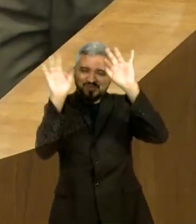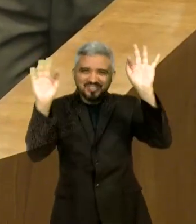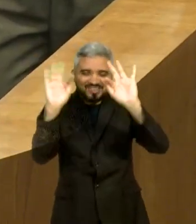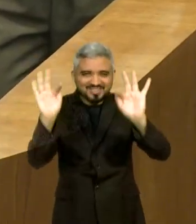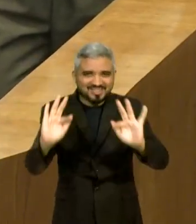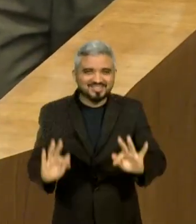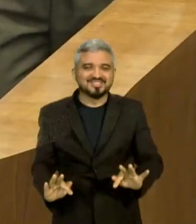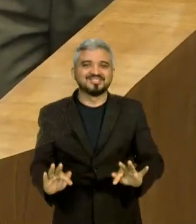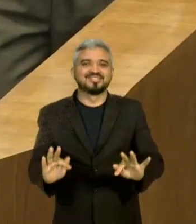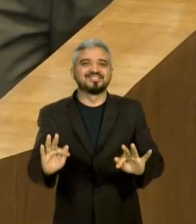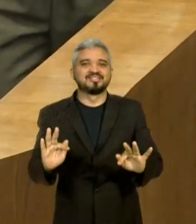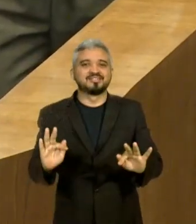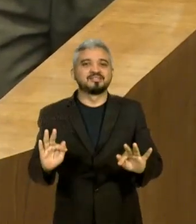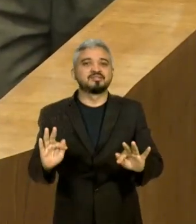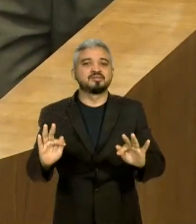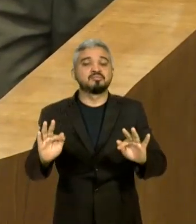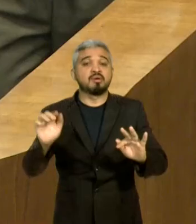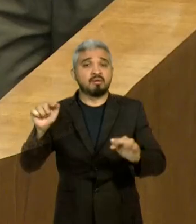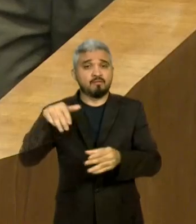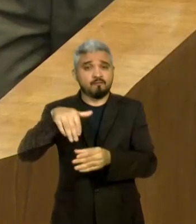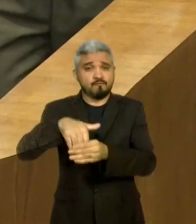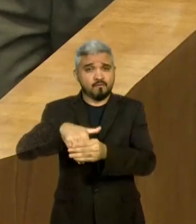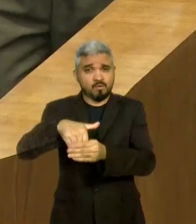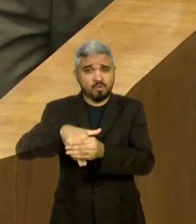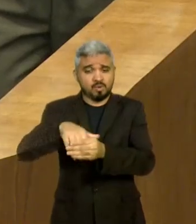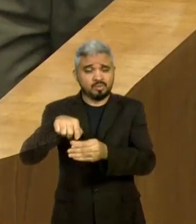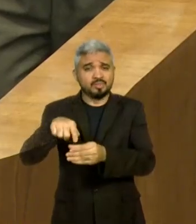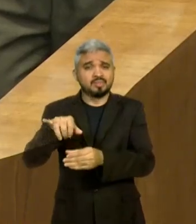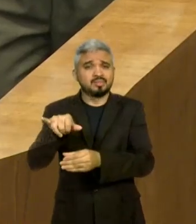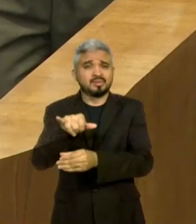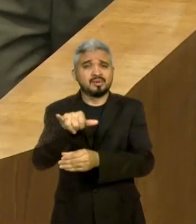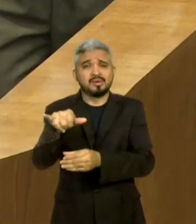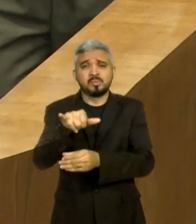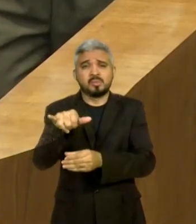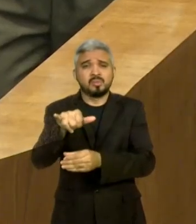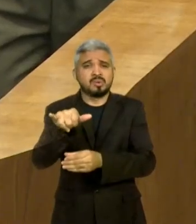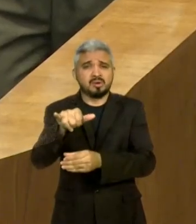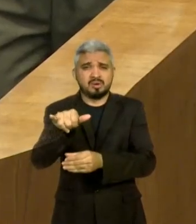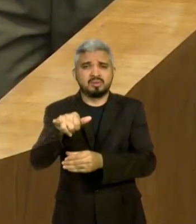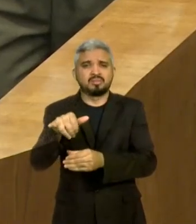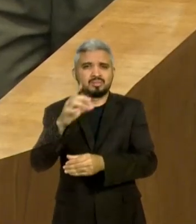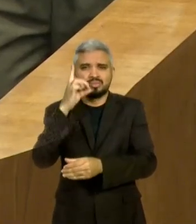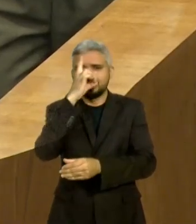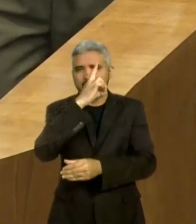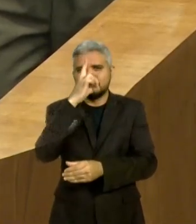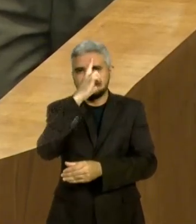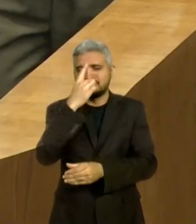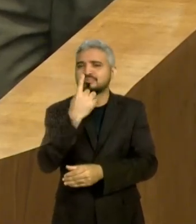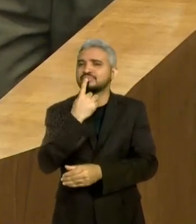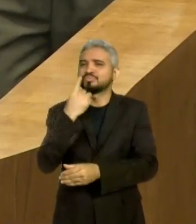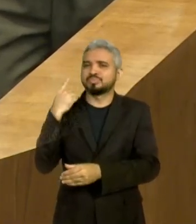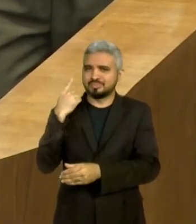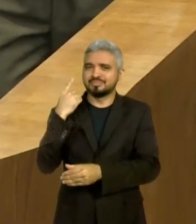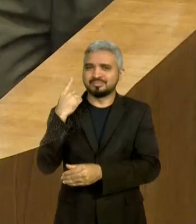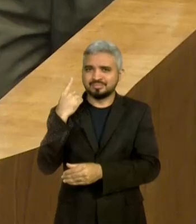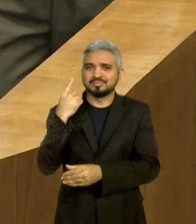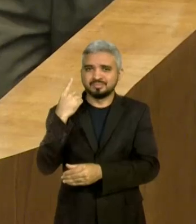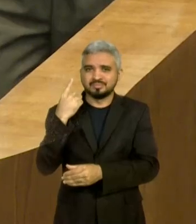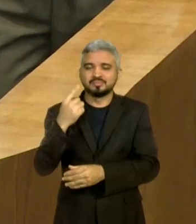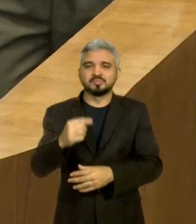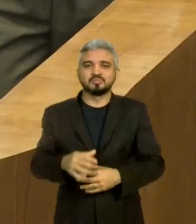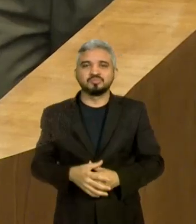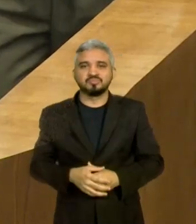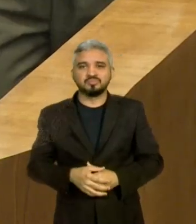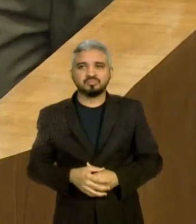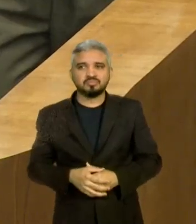eleitoral tão tranquilo no último domingo deste mês. De ter elegido,